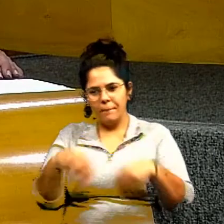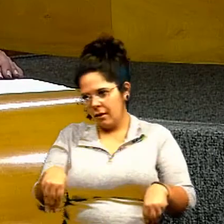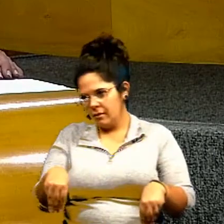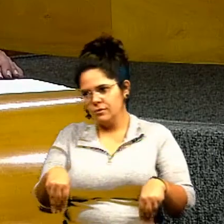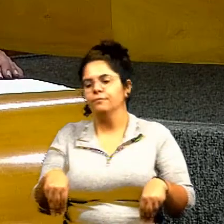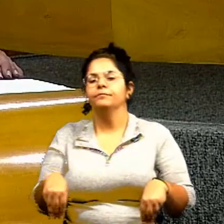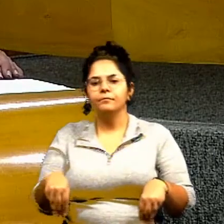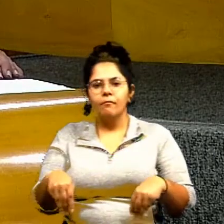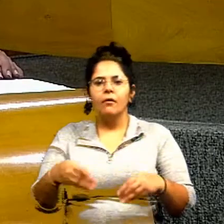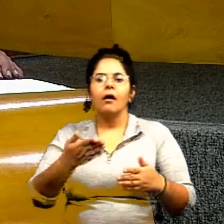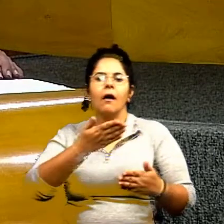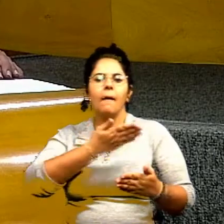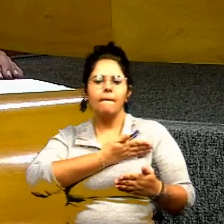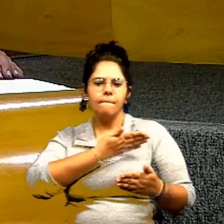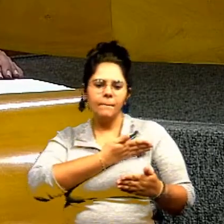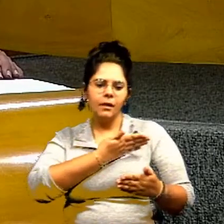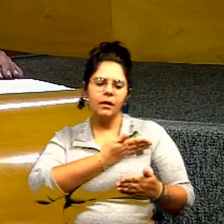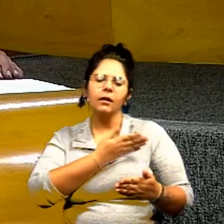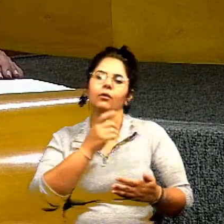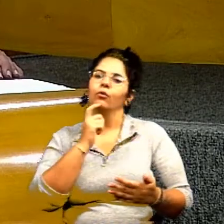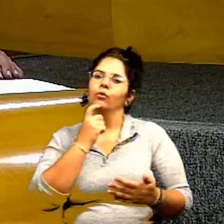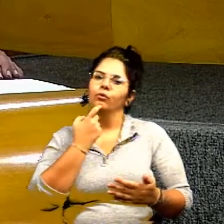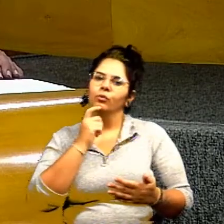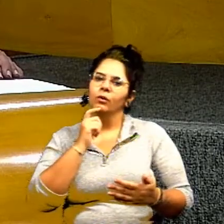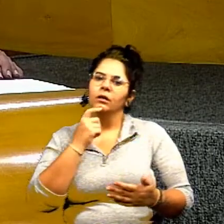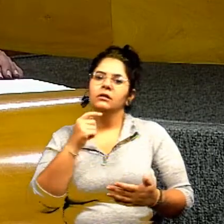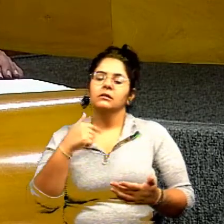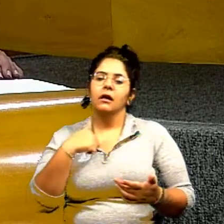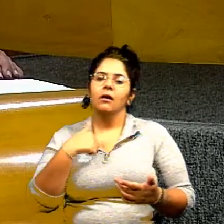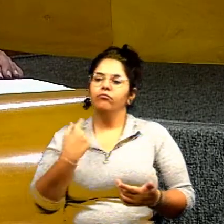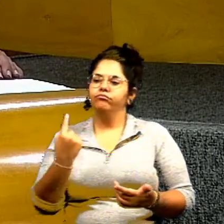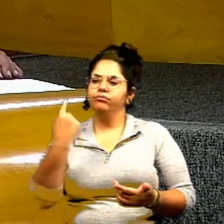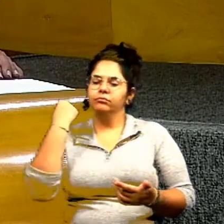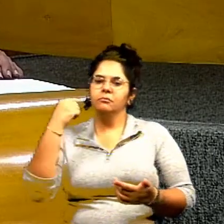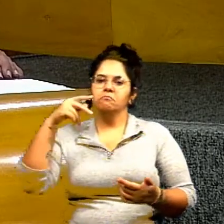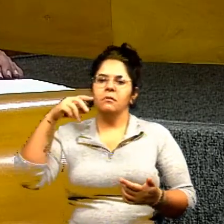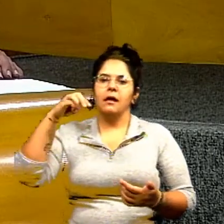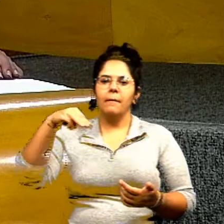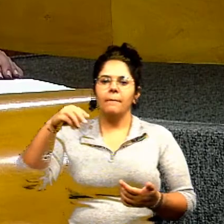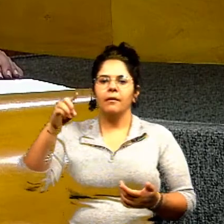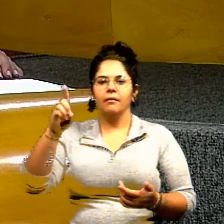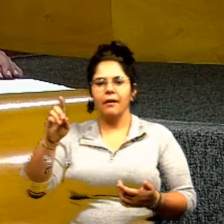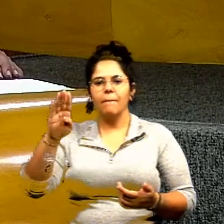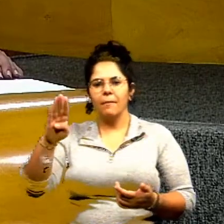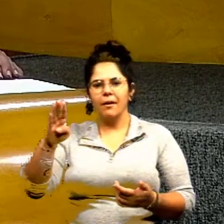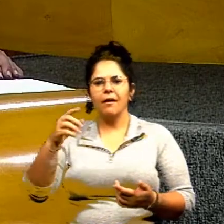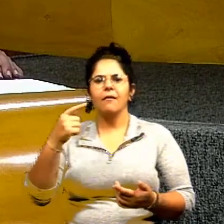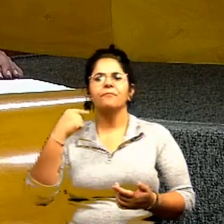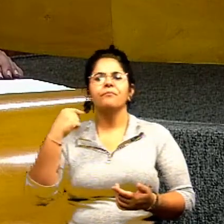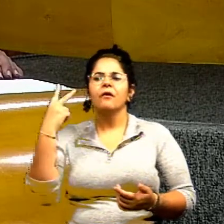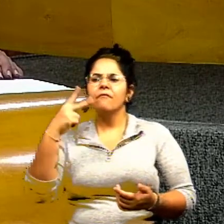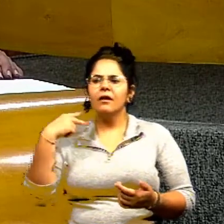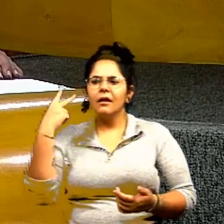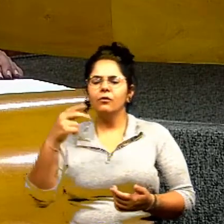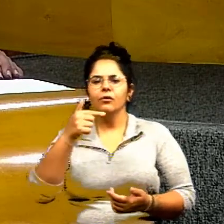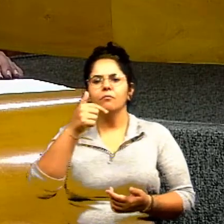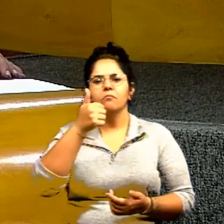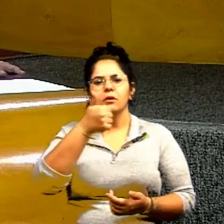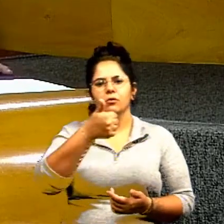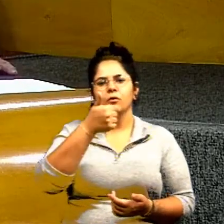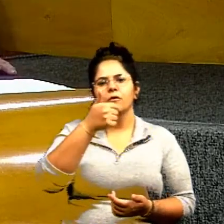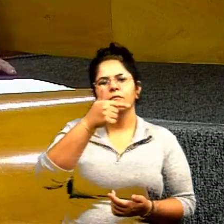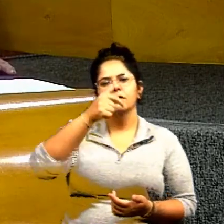amigo do Íris. Fui MDBista no primeiro momento que ninguém queria ser. Fui vereador em 71 pelo MDB.